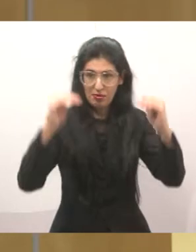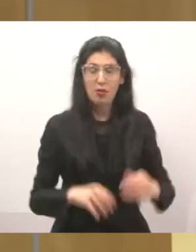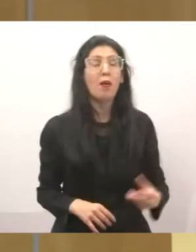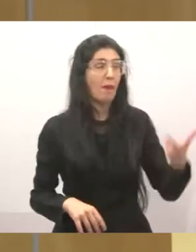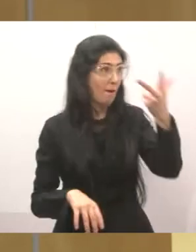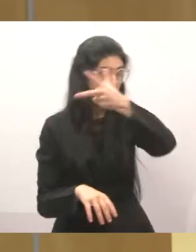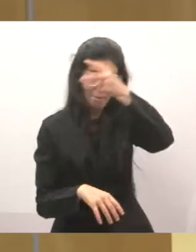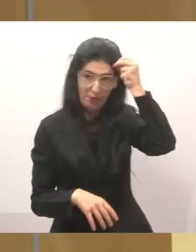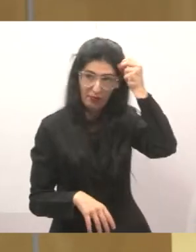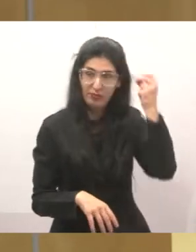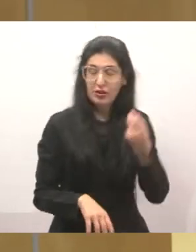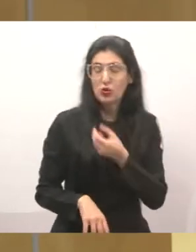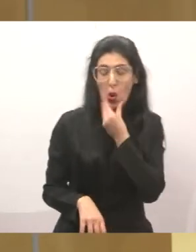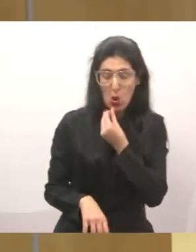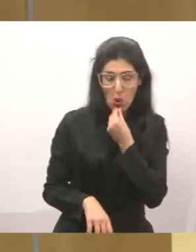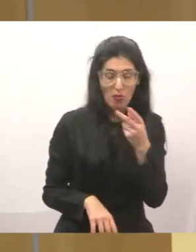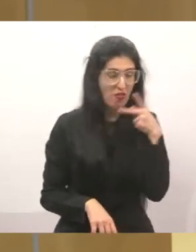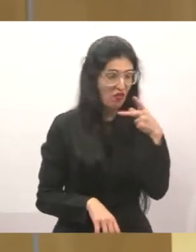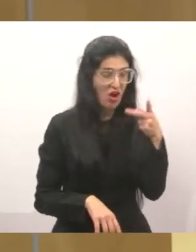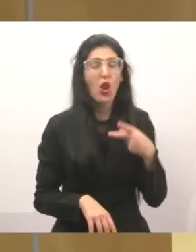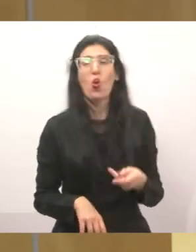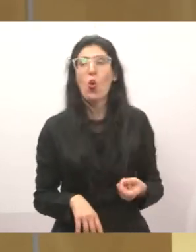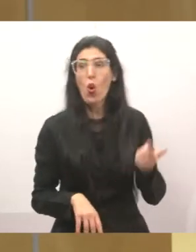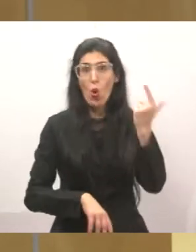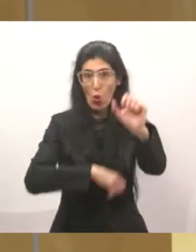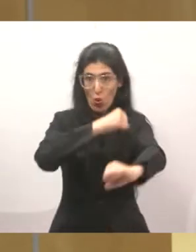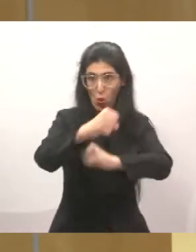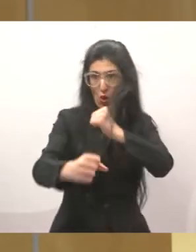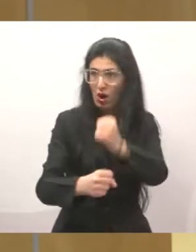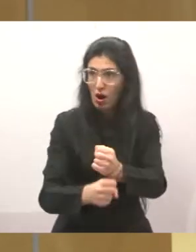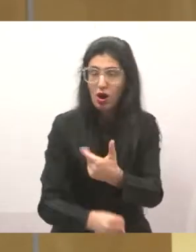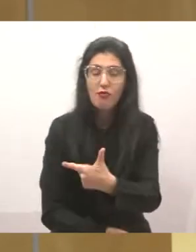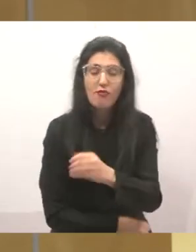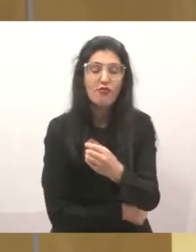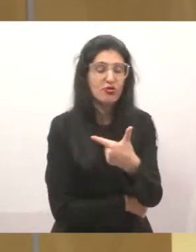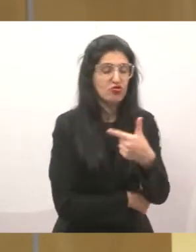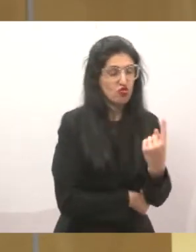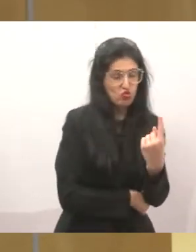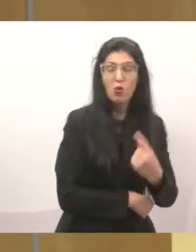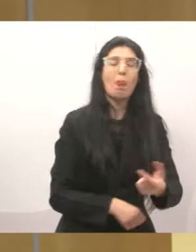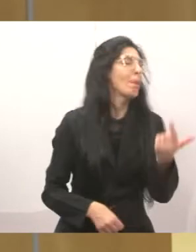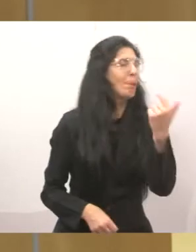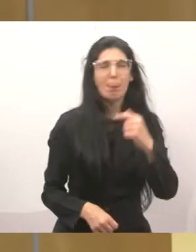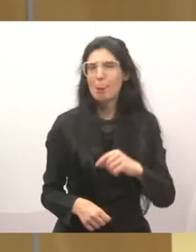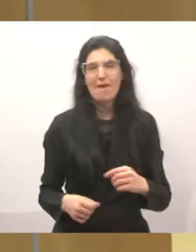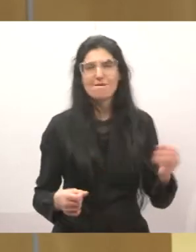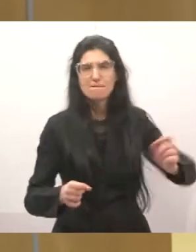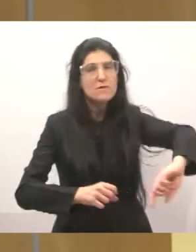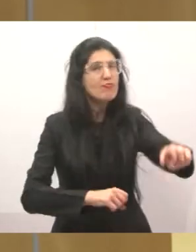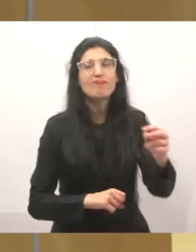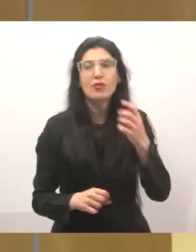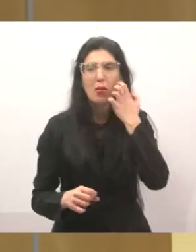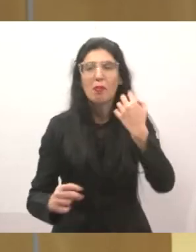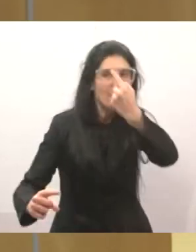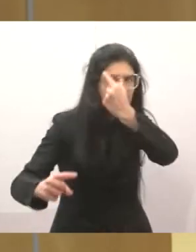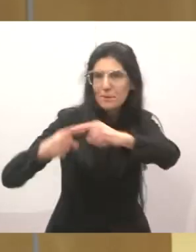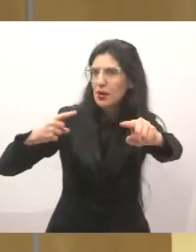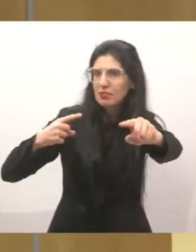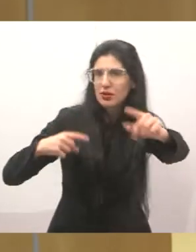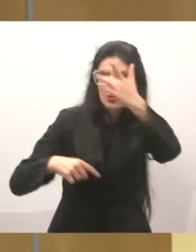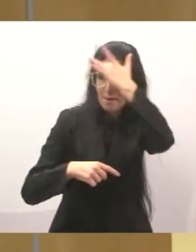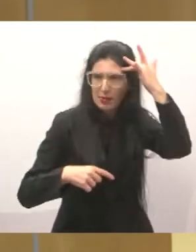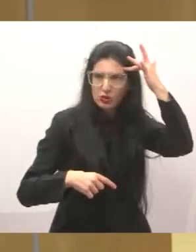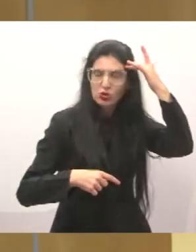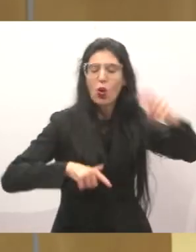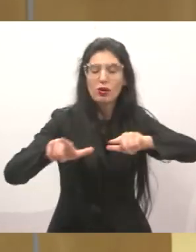Felício já foi claro, nas audiências públicas, que o ano que vem não tem mais cobrador em São José dos Campos. E esse, a gente está vendo